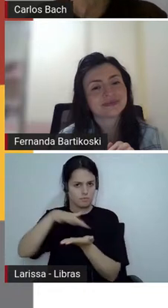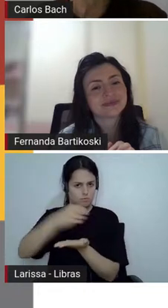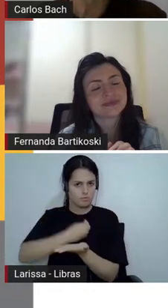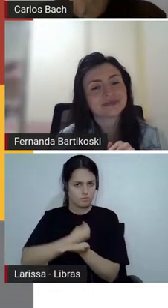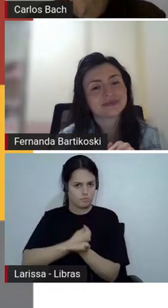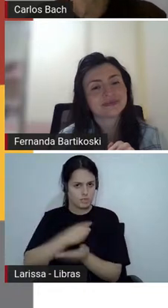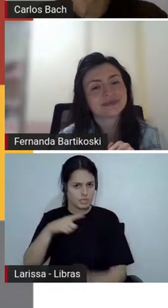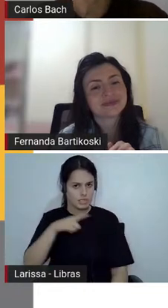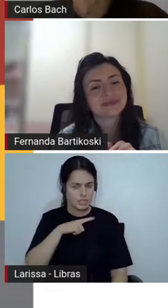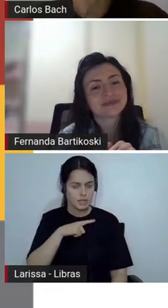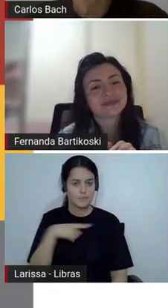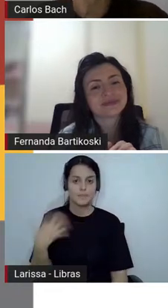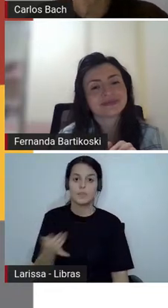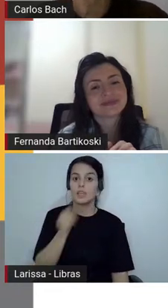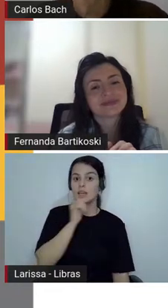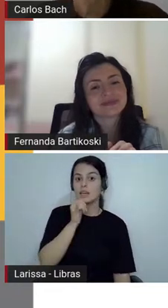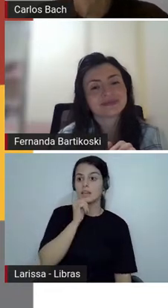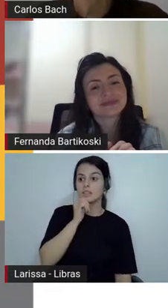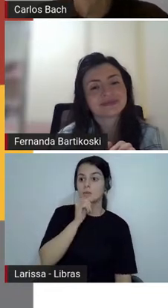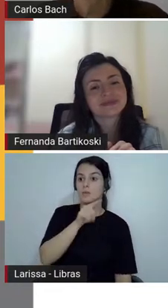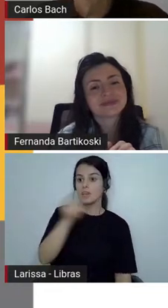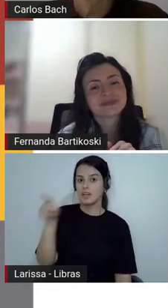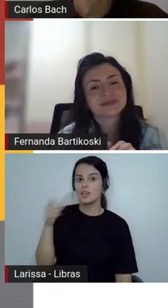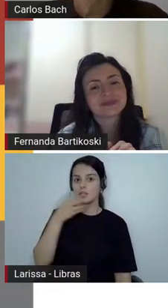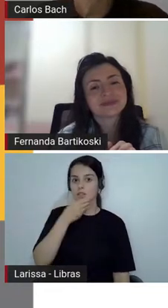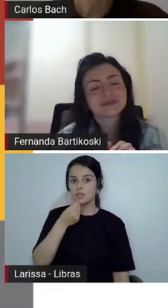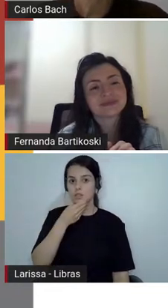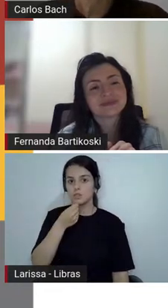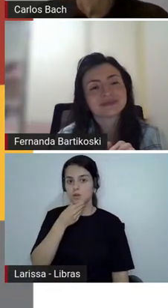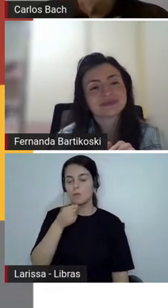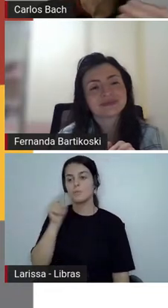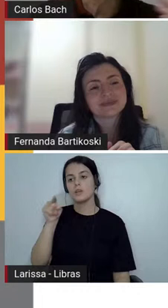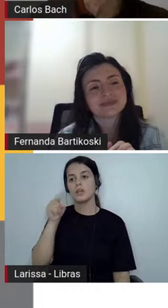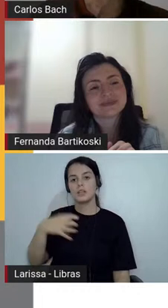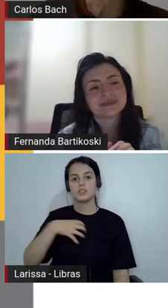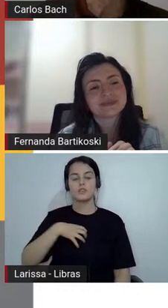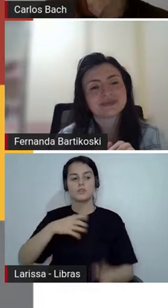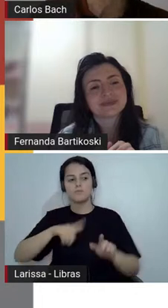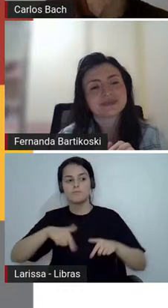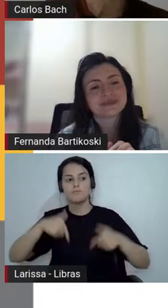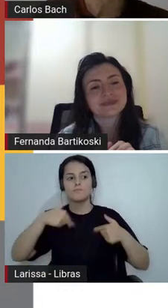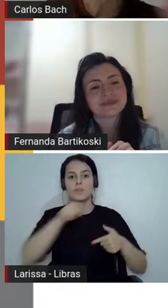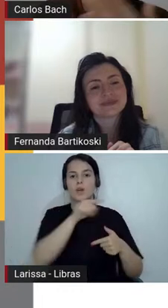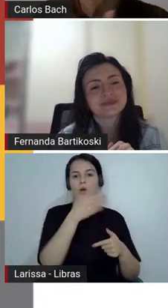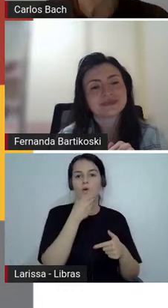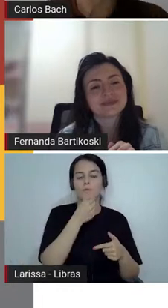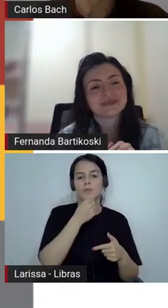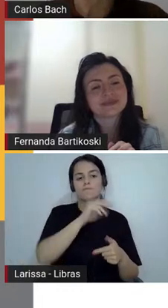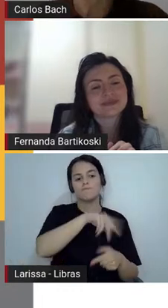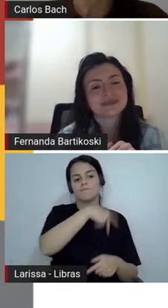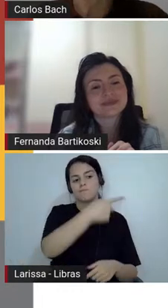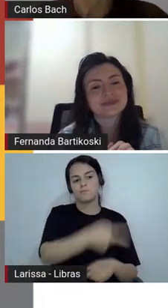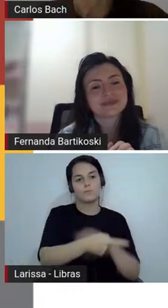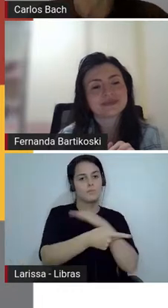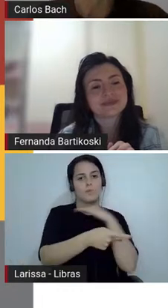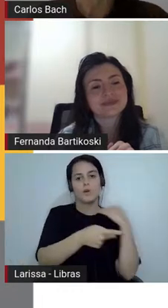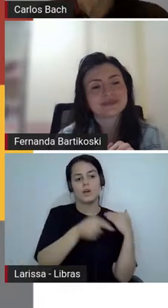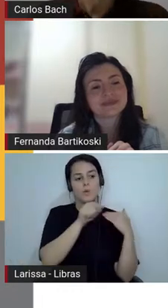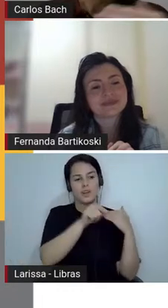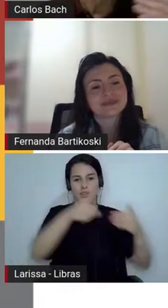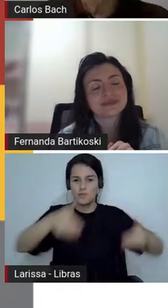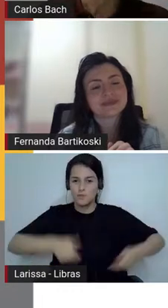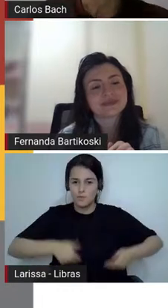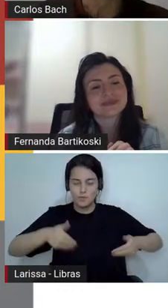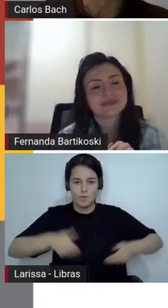dos outros homens que passavam pelo homem que morreu de fome tomaram pode alguém morrer de fome em meio a uma multidão de pessoas